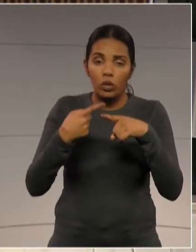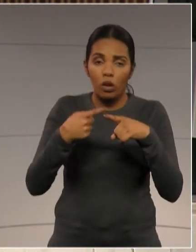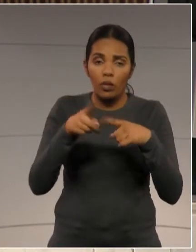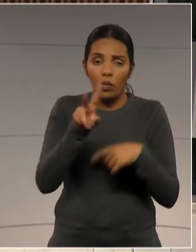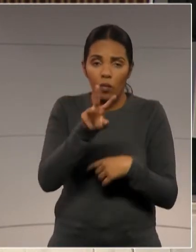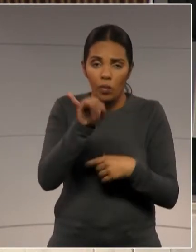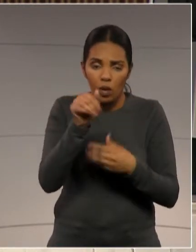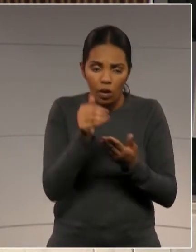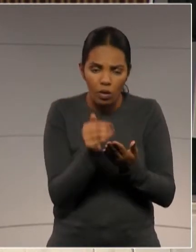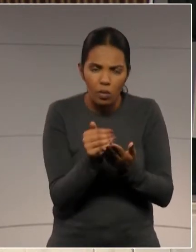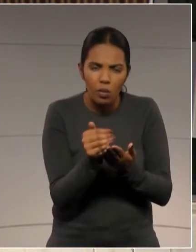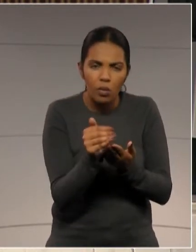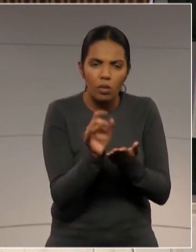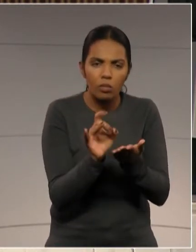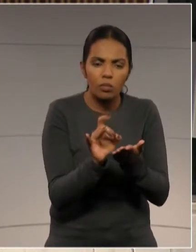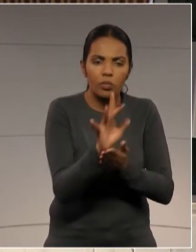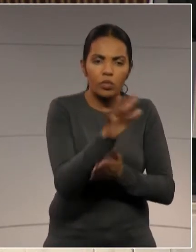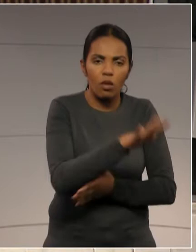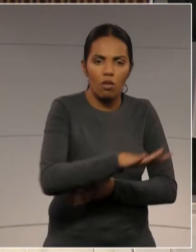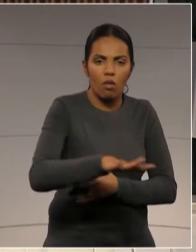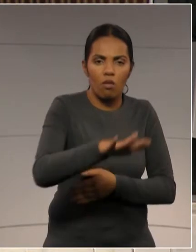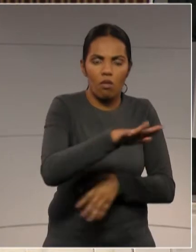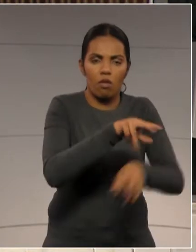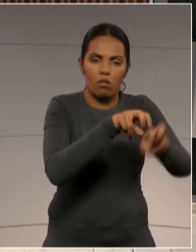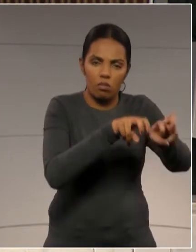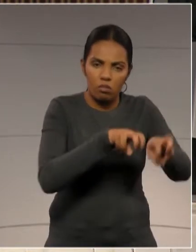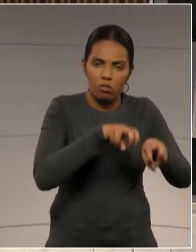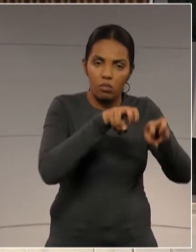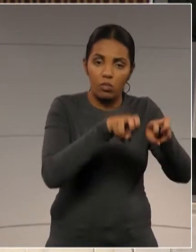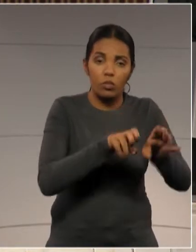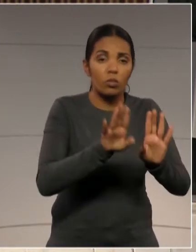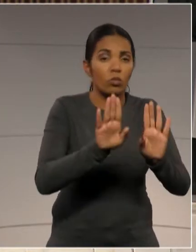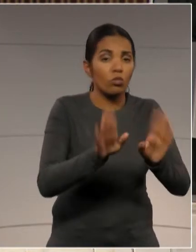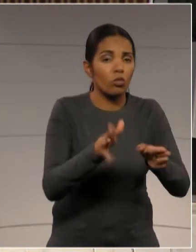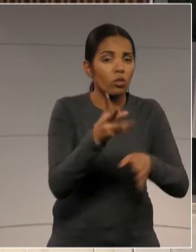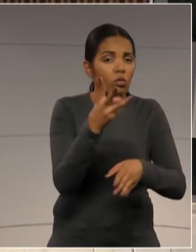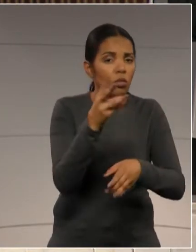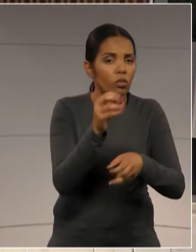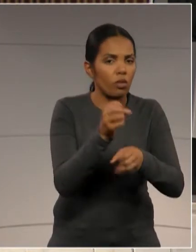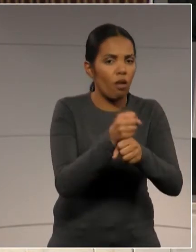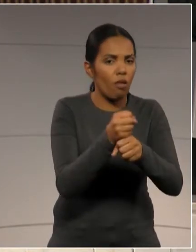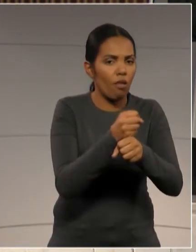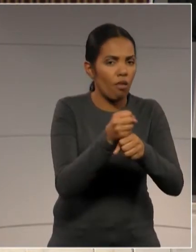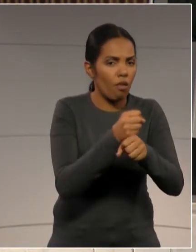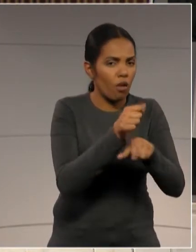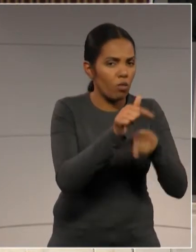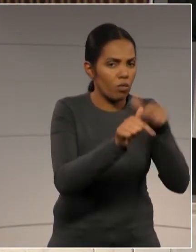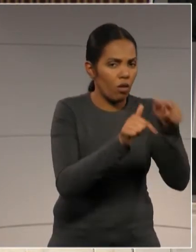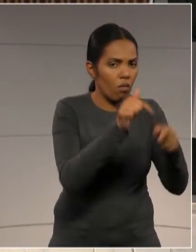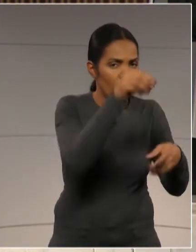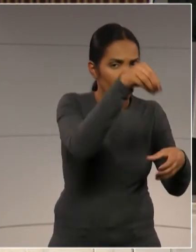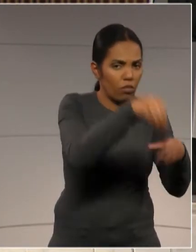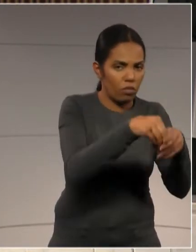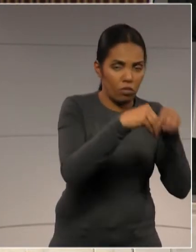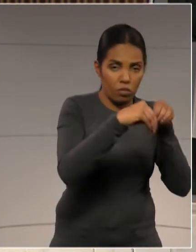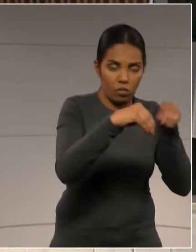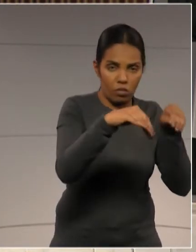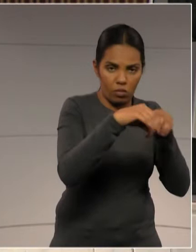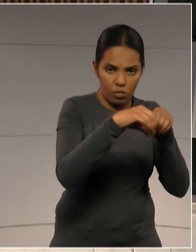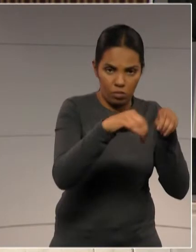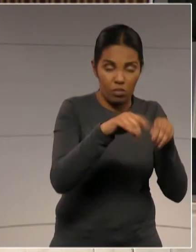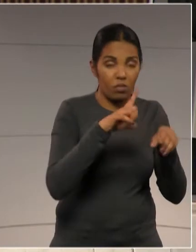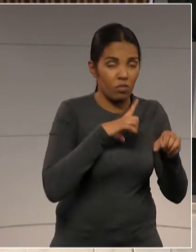reocupação de uma área onde algumas pessoas estão há mais de 30 anos, do Zata, uma área que tem